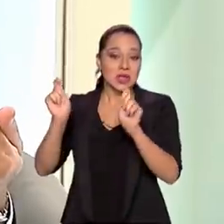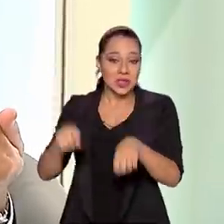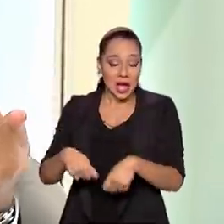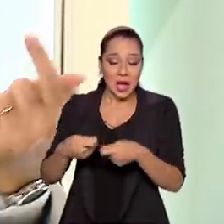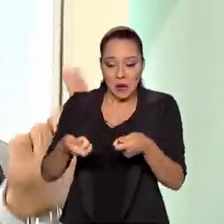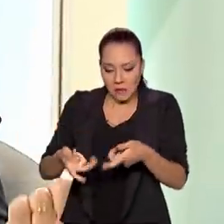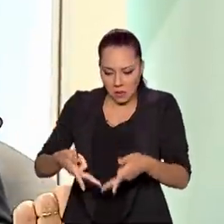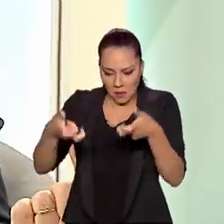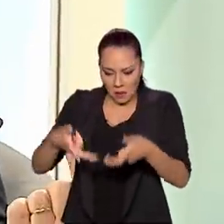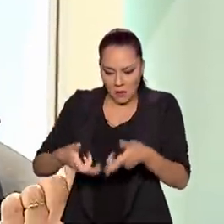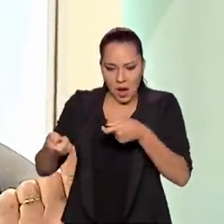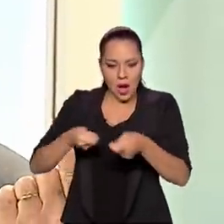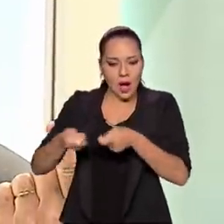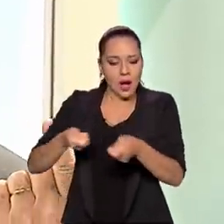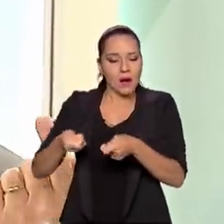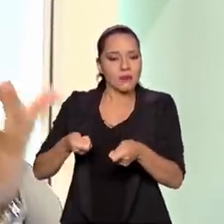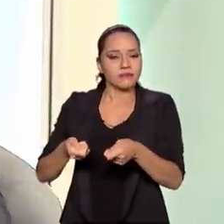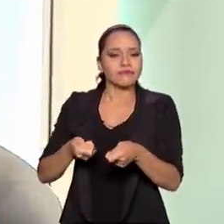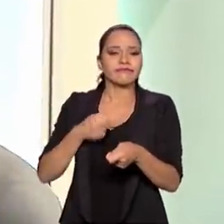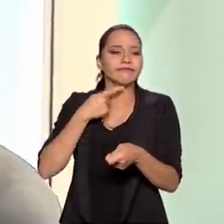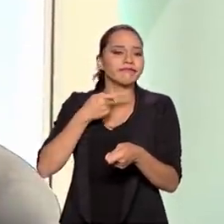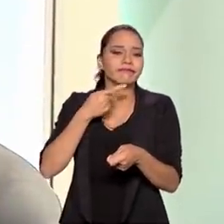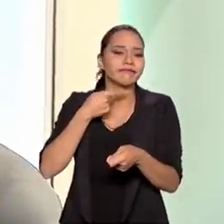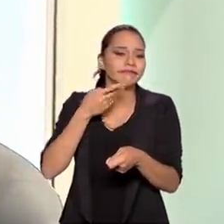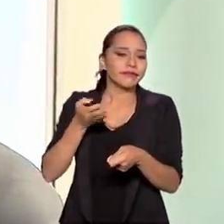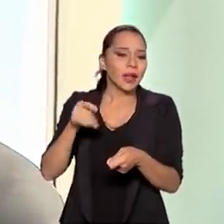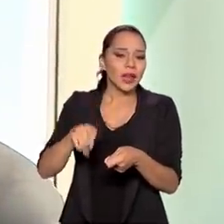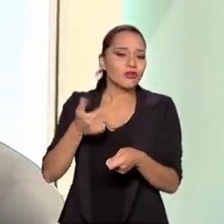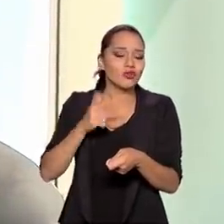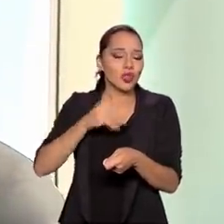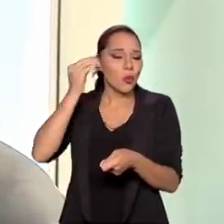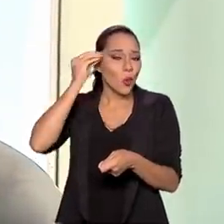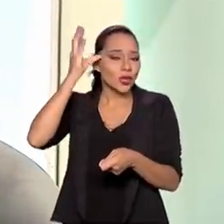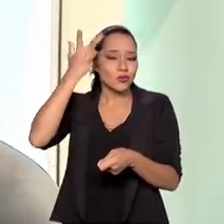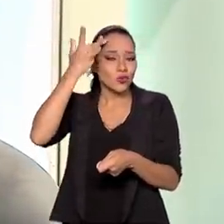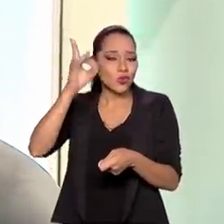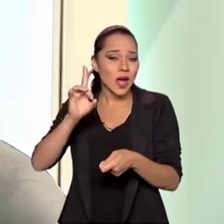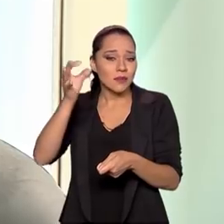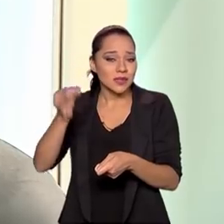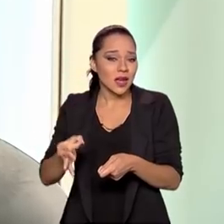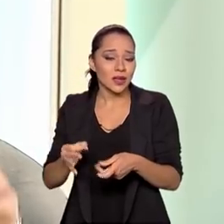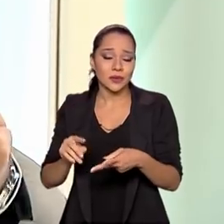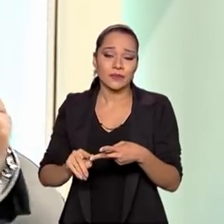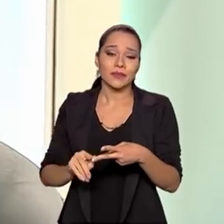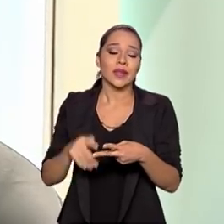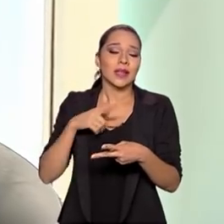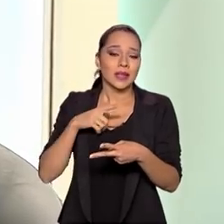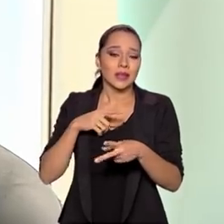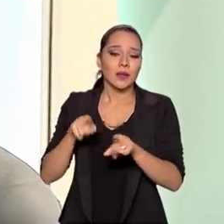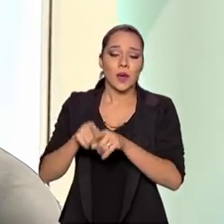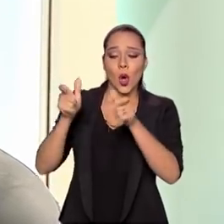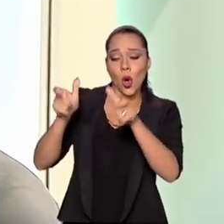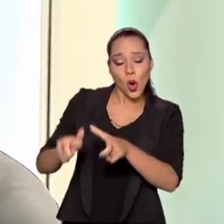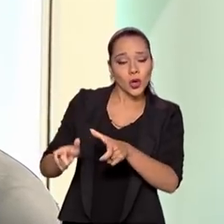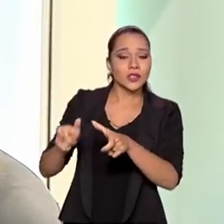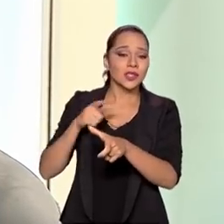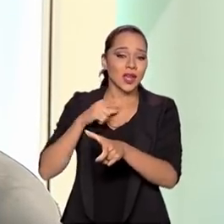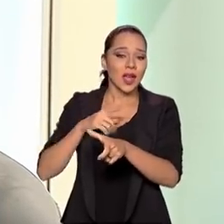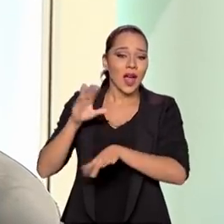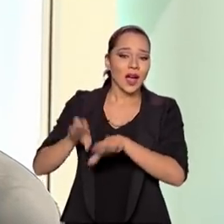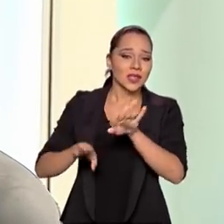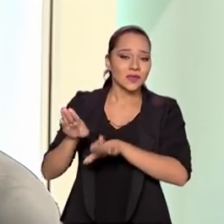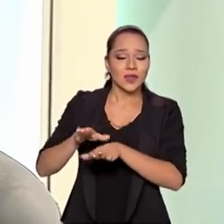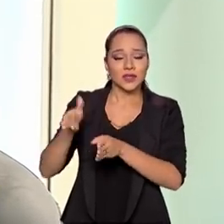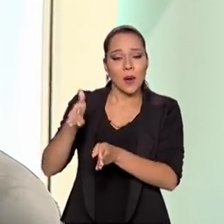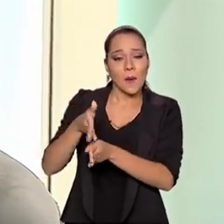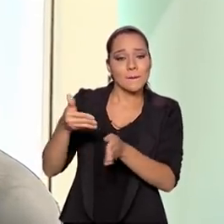capacidade de aproveitamento mineral, além dele não ter o conhecimento necessário, ele tem também, onde ter o conhecimento, muitas vezes